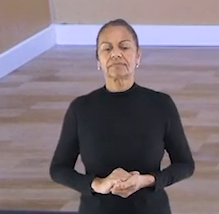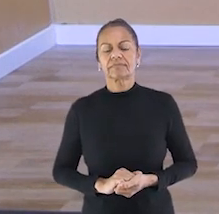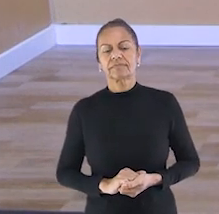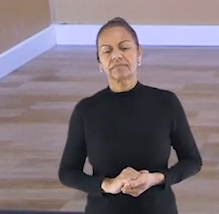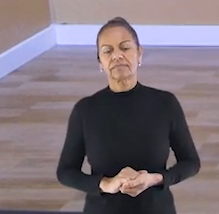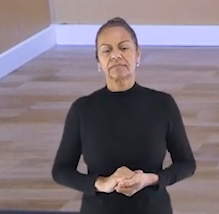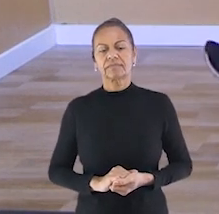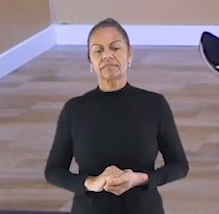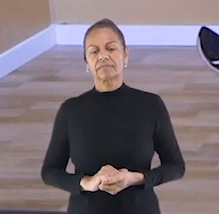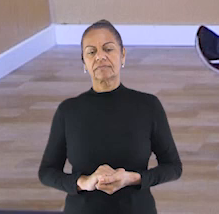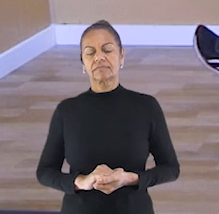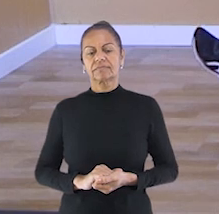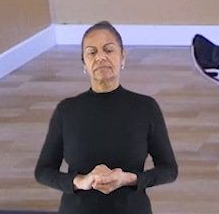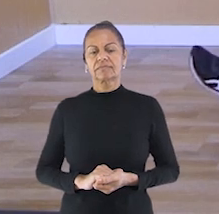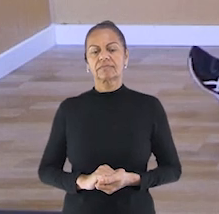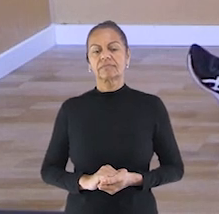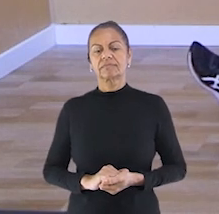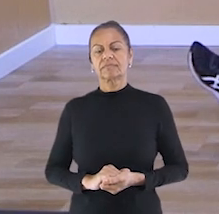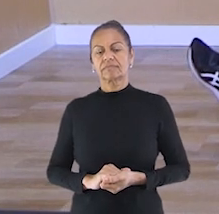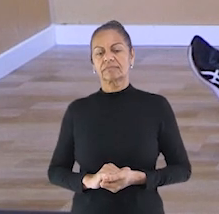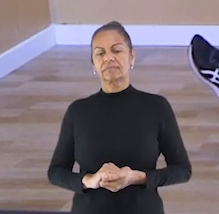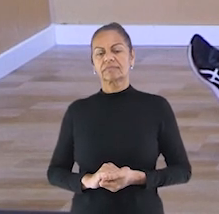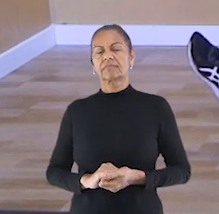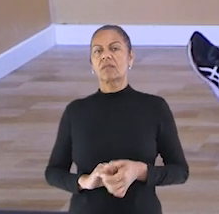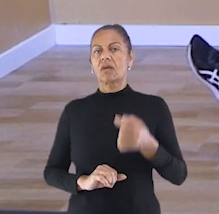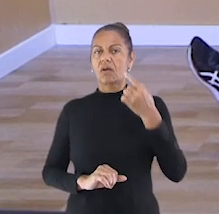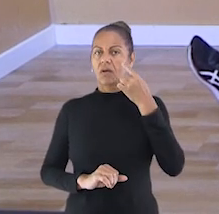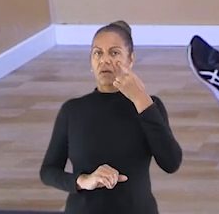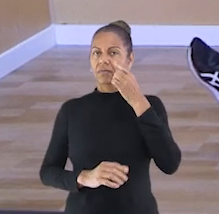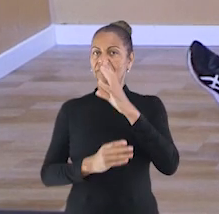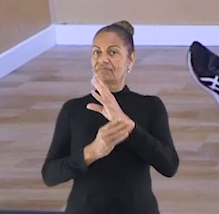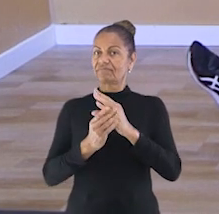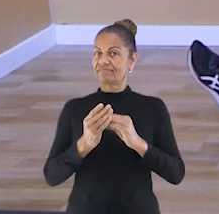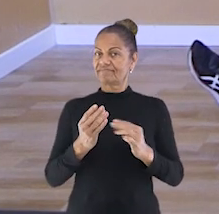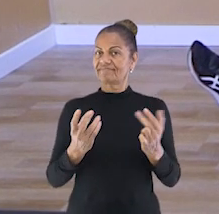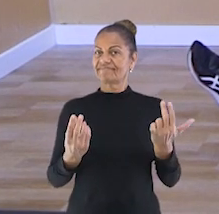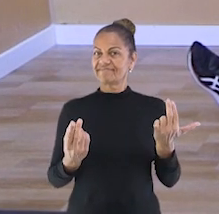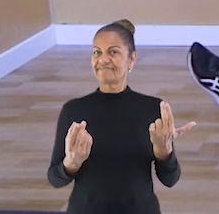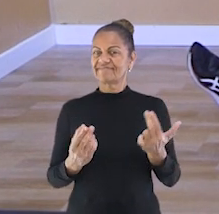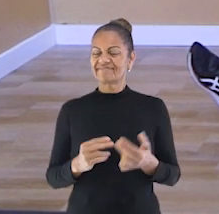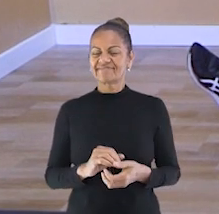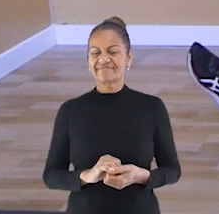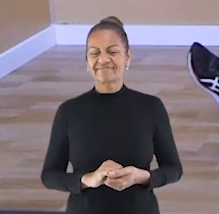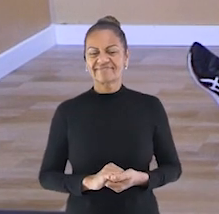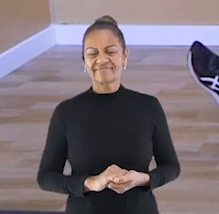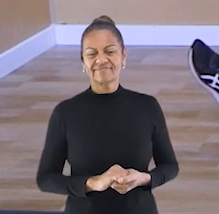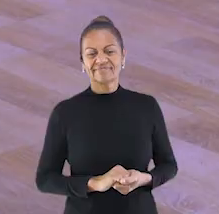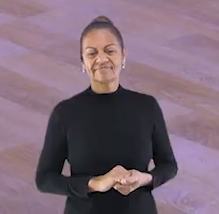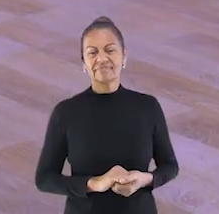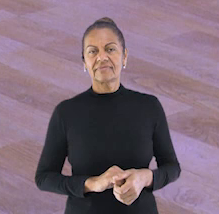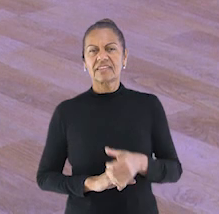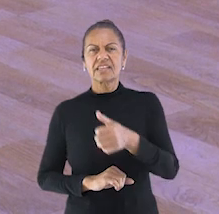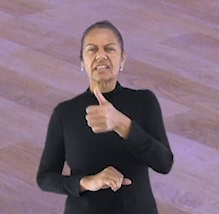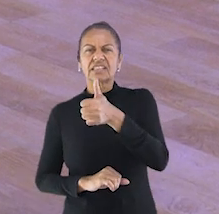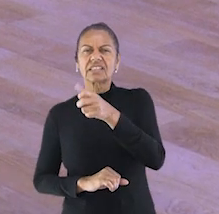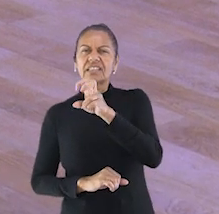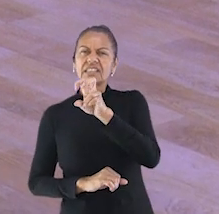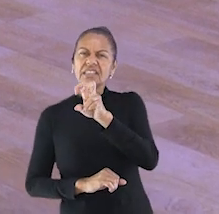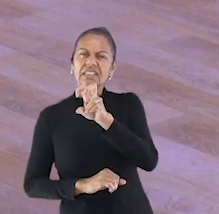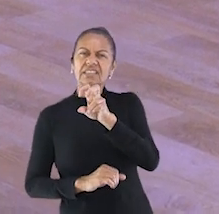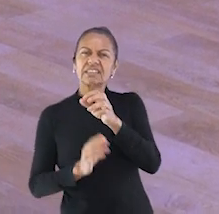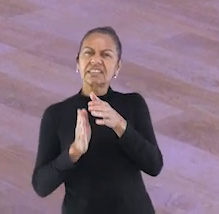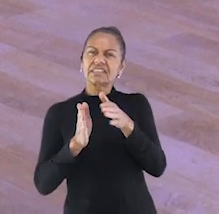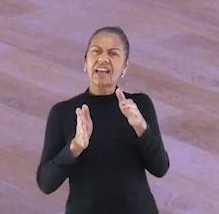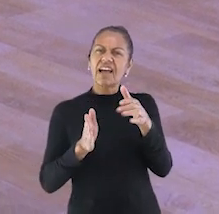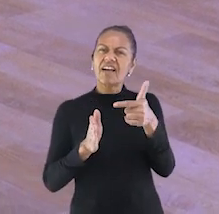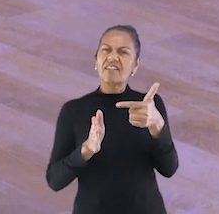Pegou. Solo do pé. Alongou o pezinho esquerdo. E puxa. Conta de quinze